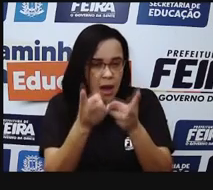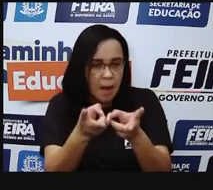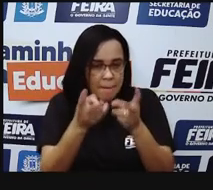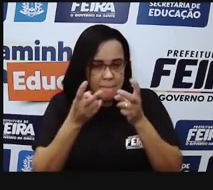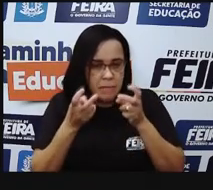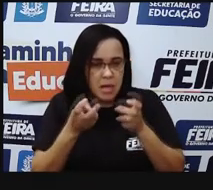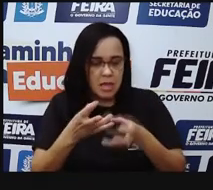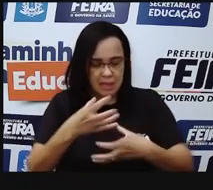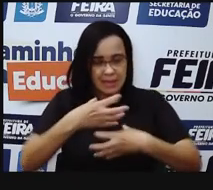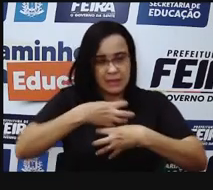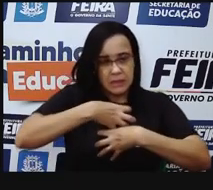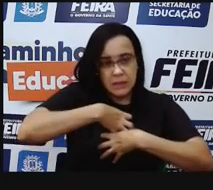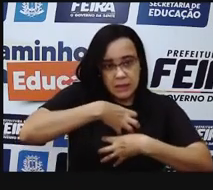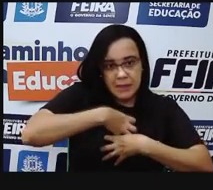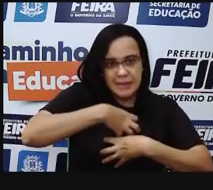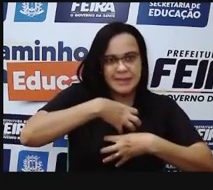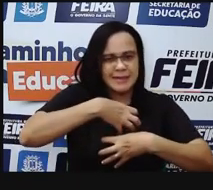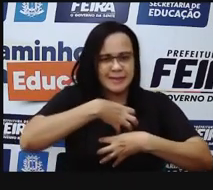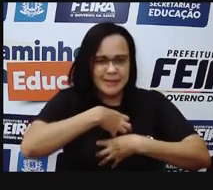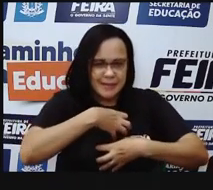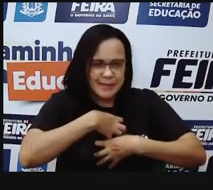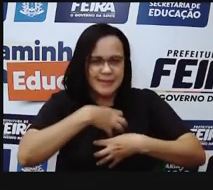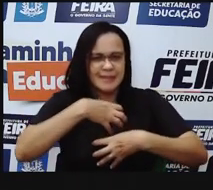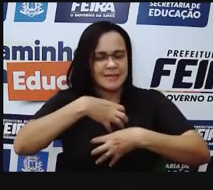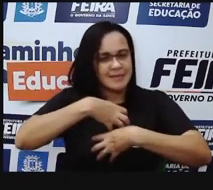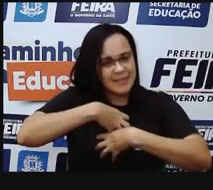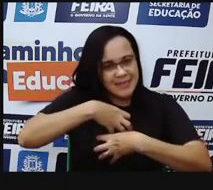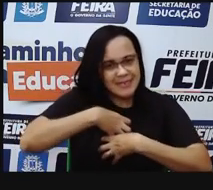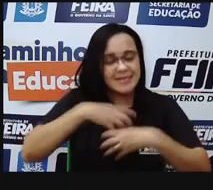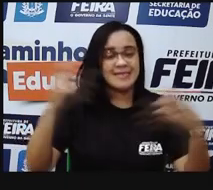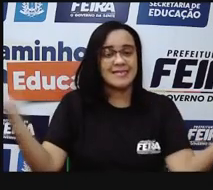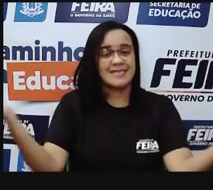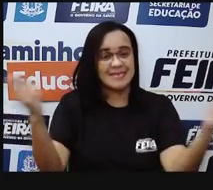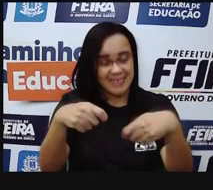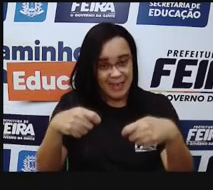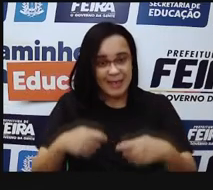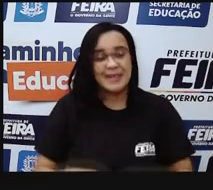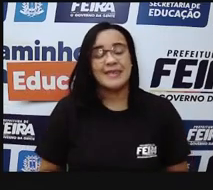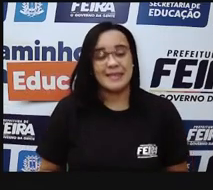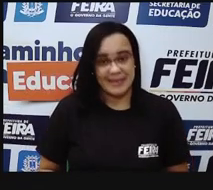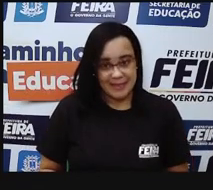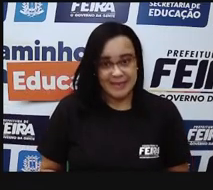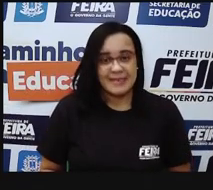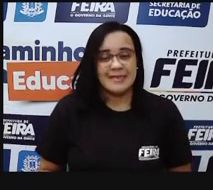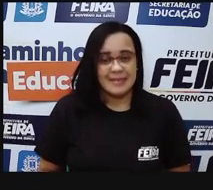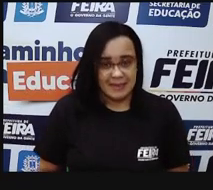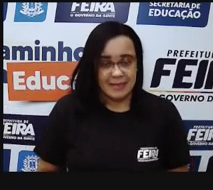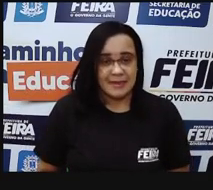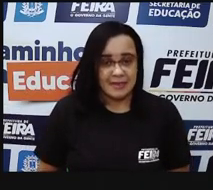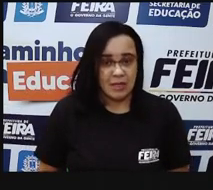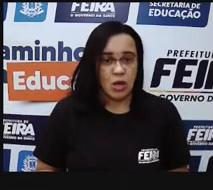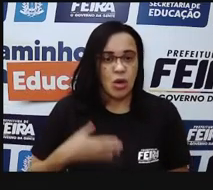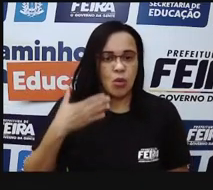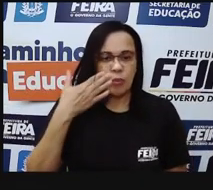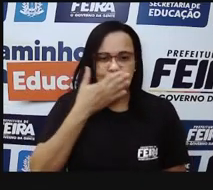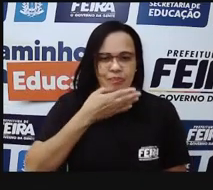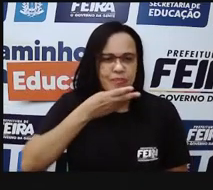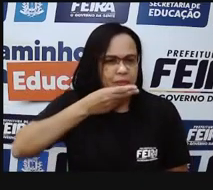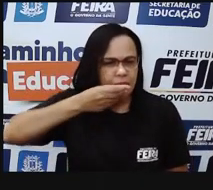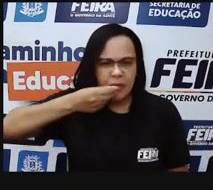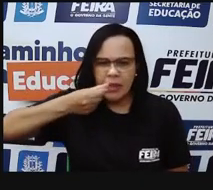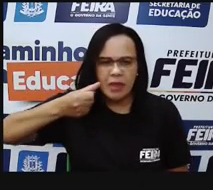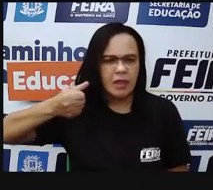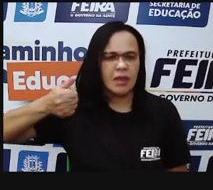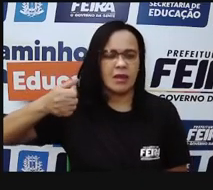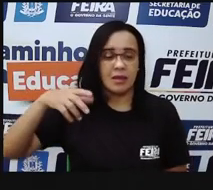língua comece a ser estimulada pelas papilas, né? Gustativas, a reconhecer os gostos. Então, é uma